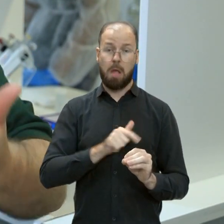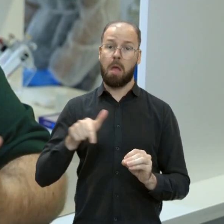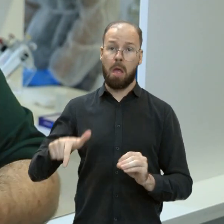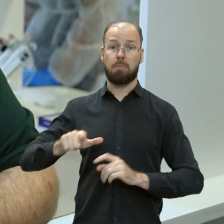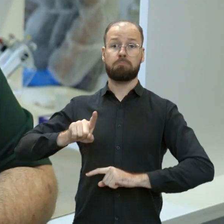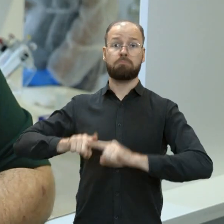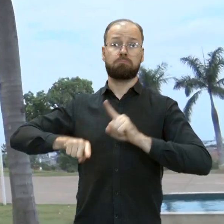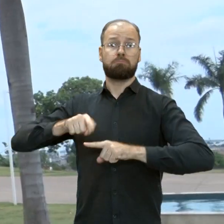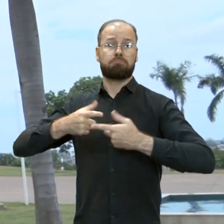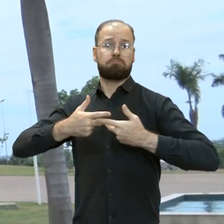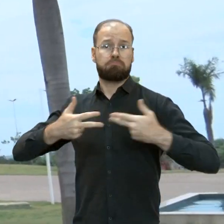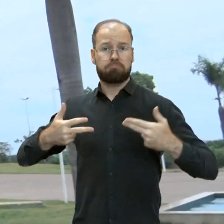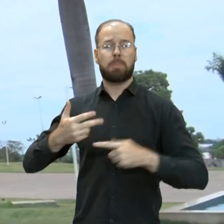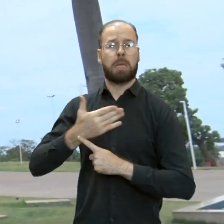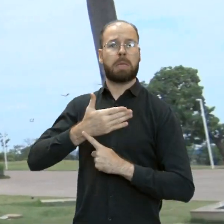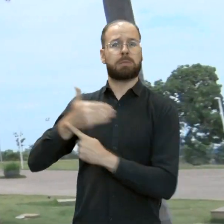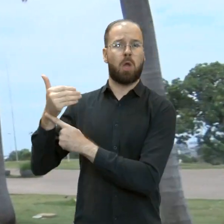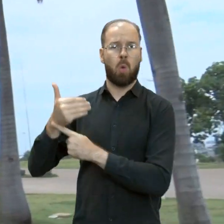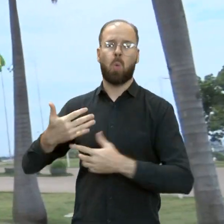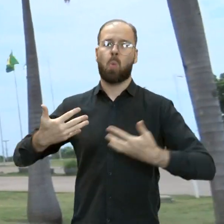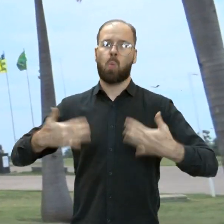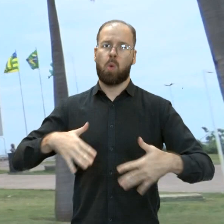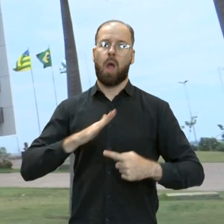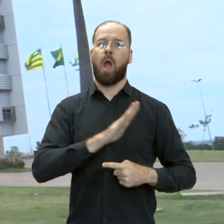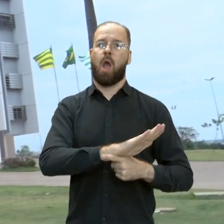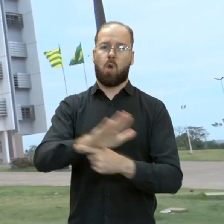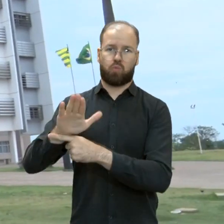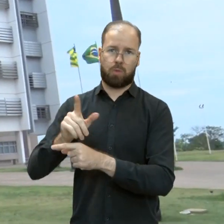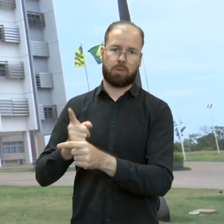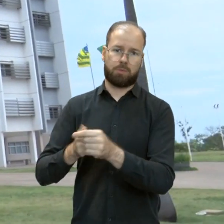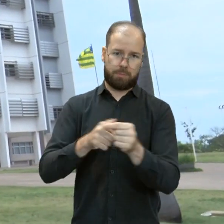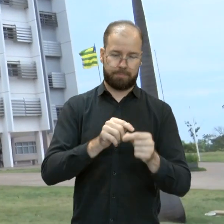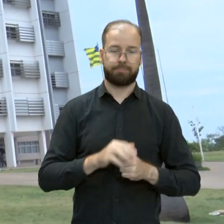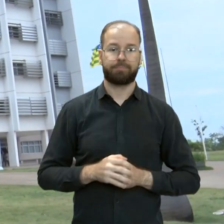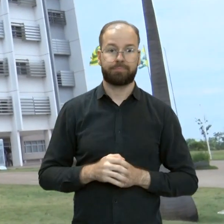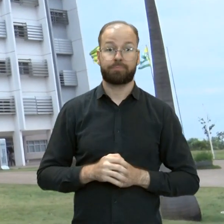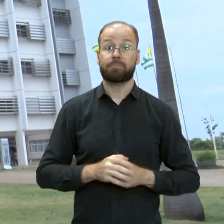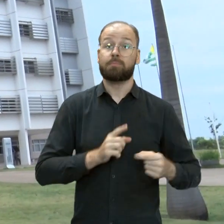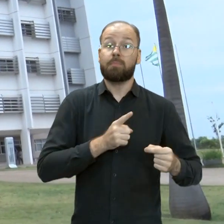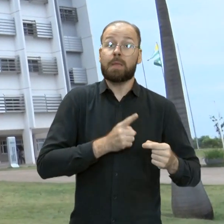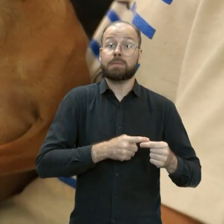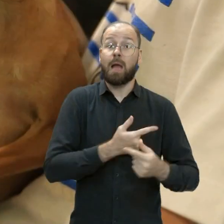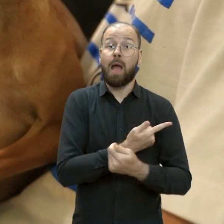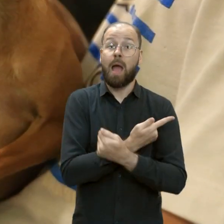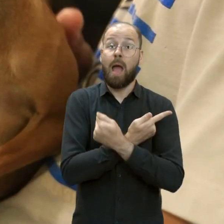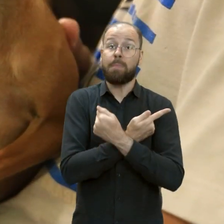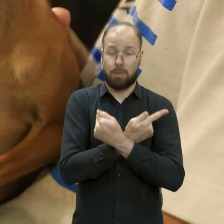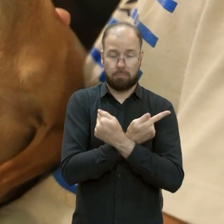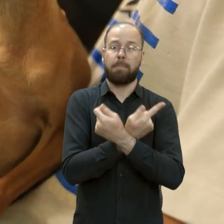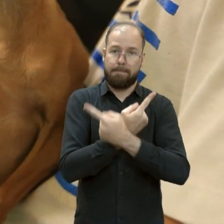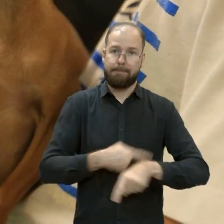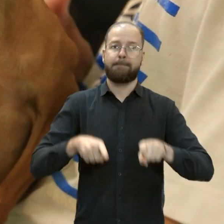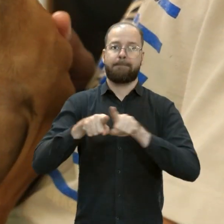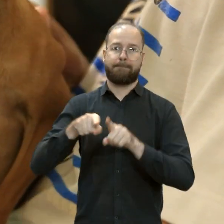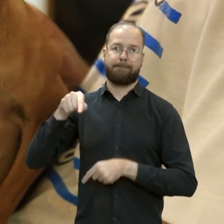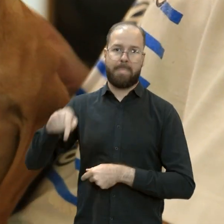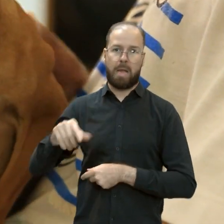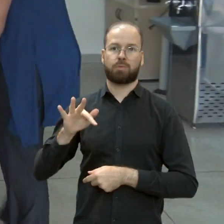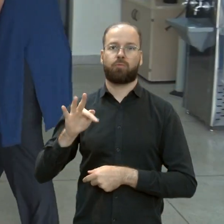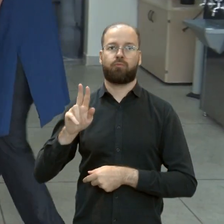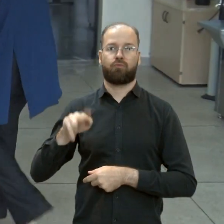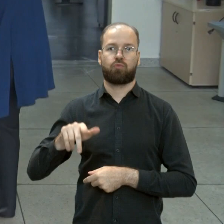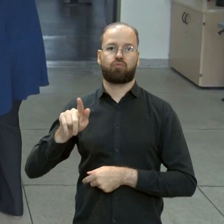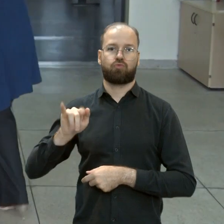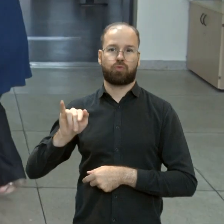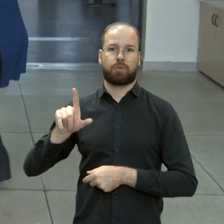para ajudar a sociedade. A Aparecida de Goiânia é uma das cidades parceiras do Fungilab. Os resultados do laboratório